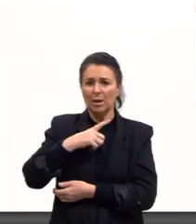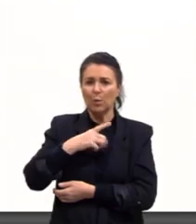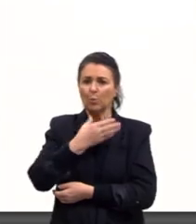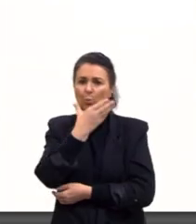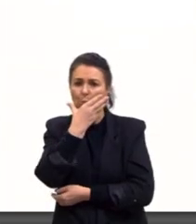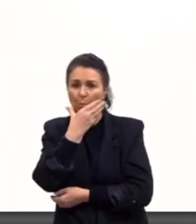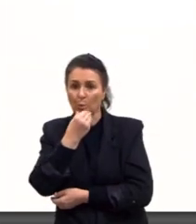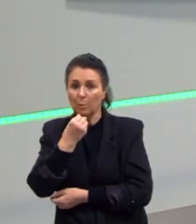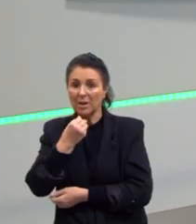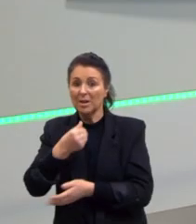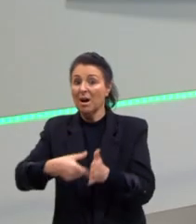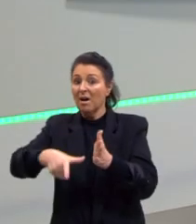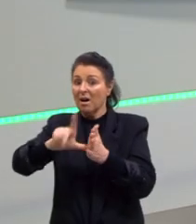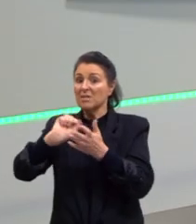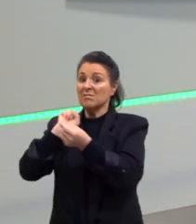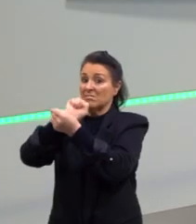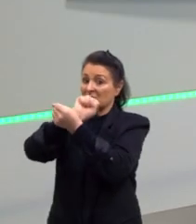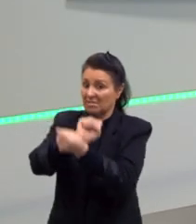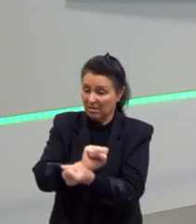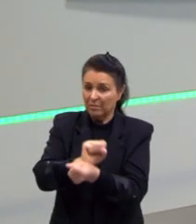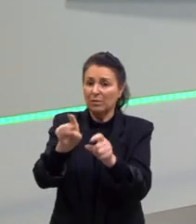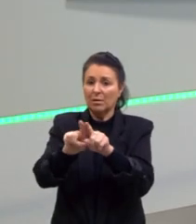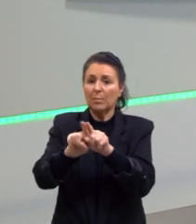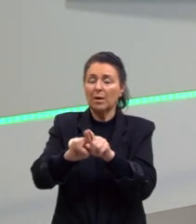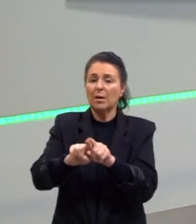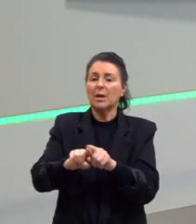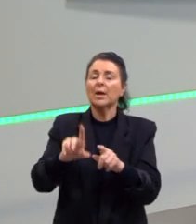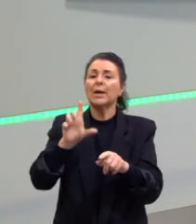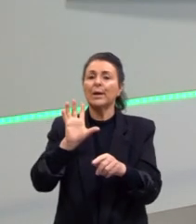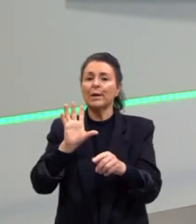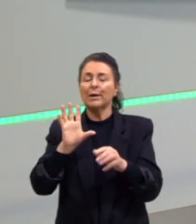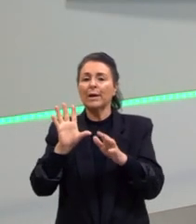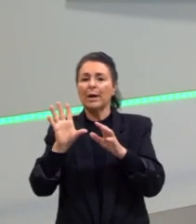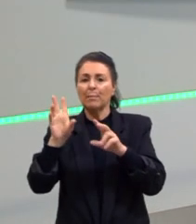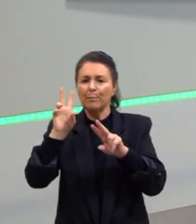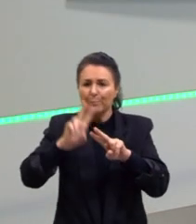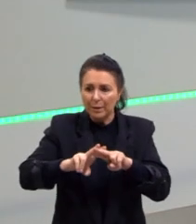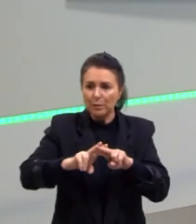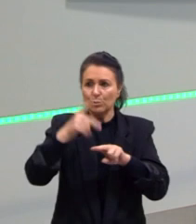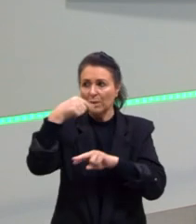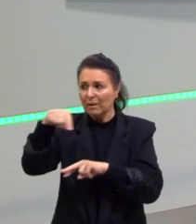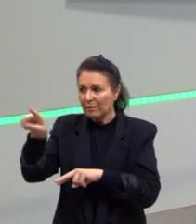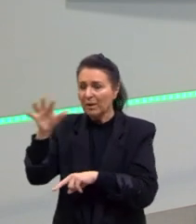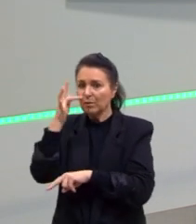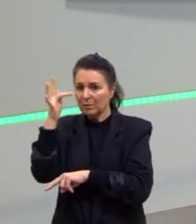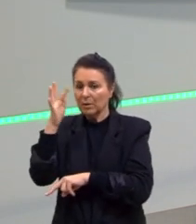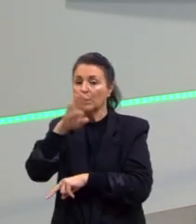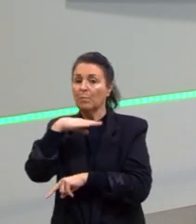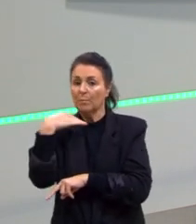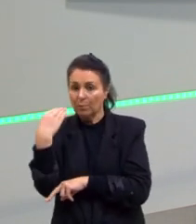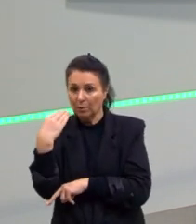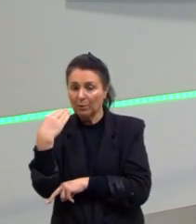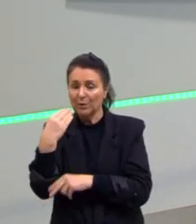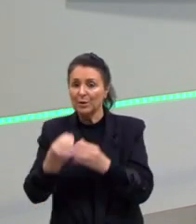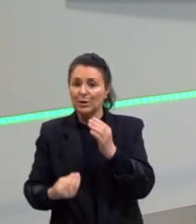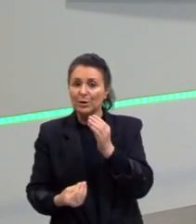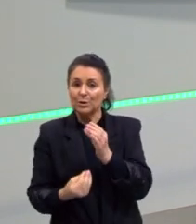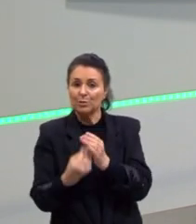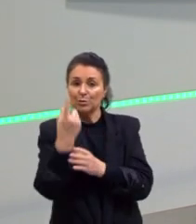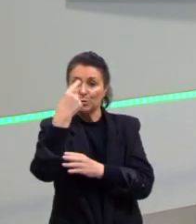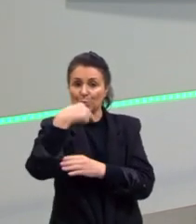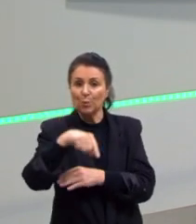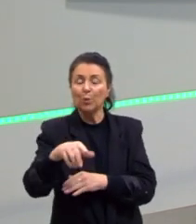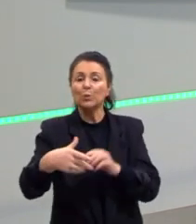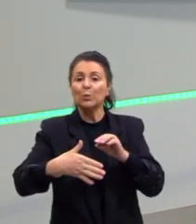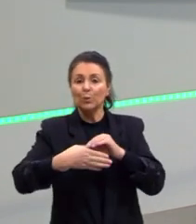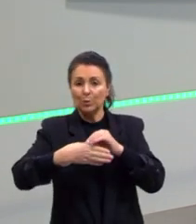-escravo. Ele é capturado, mandado para a França, acaba morrendo lá e surge um novo líder, é Jean-Jacques